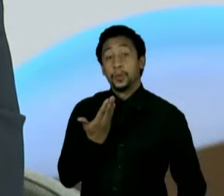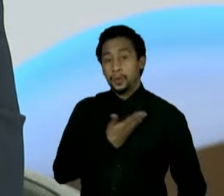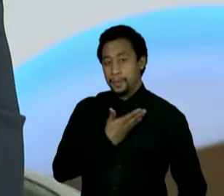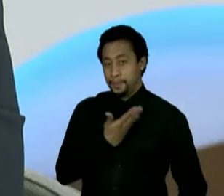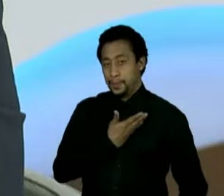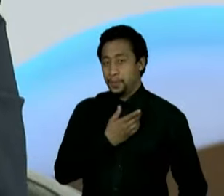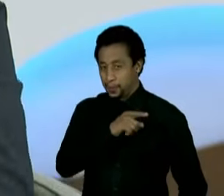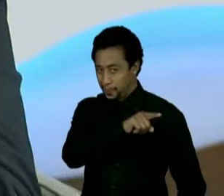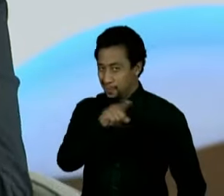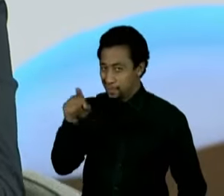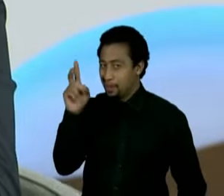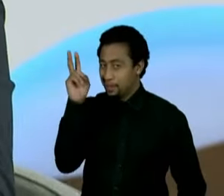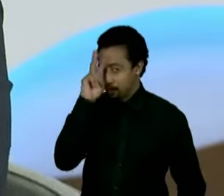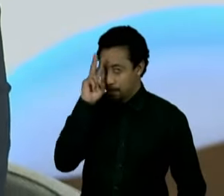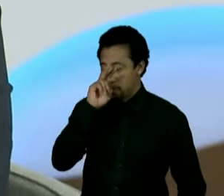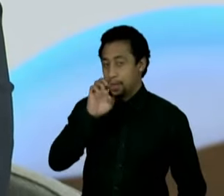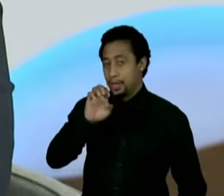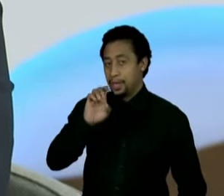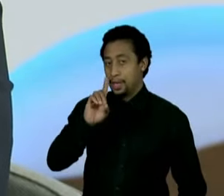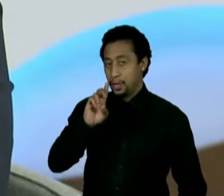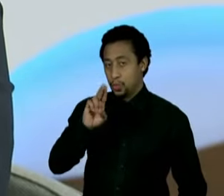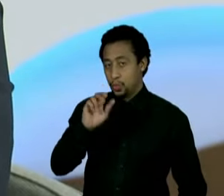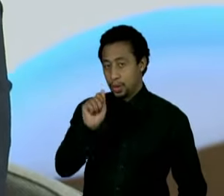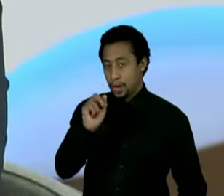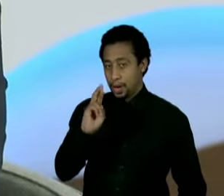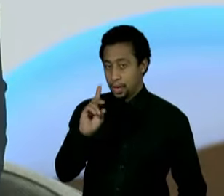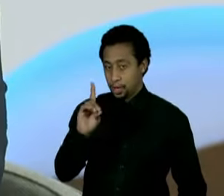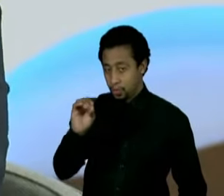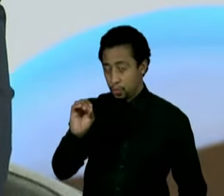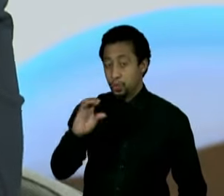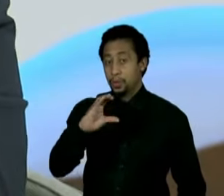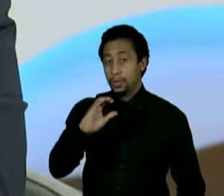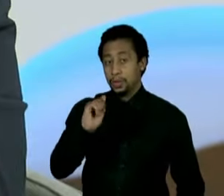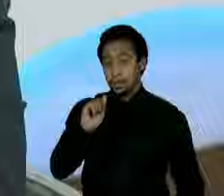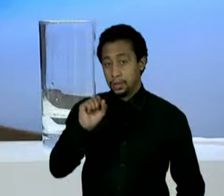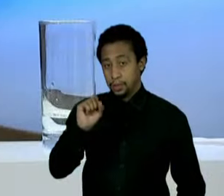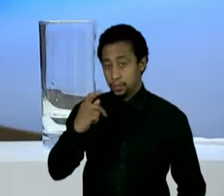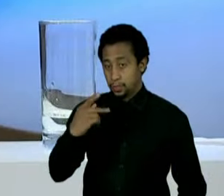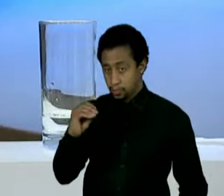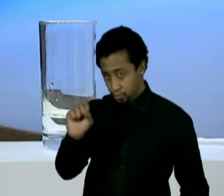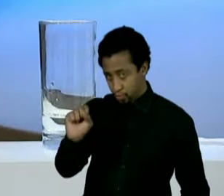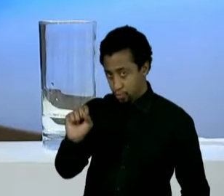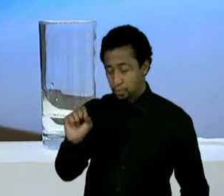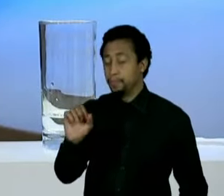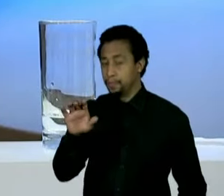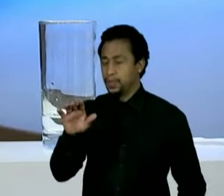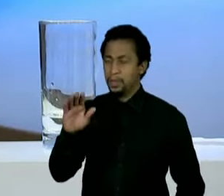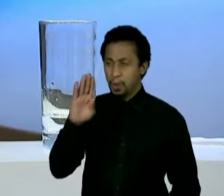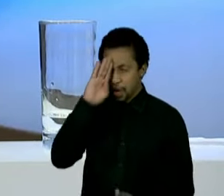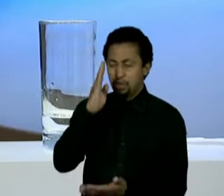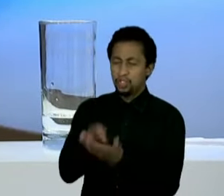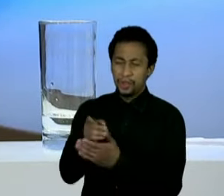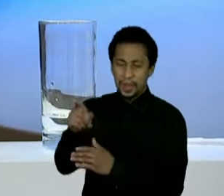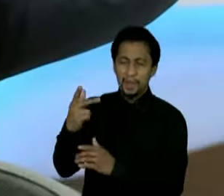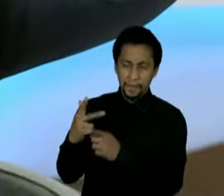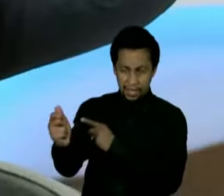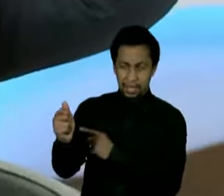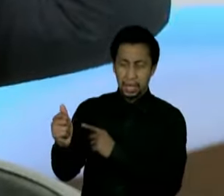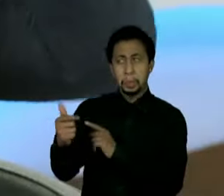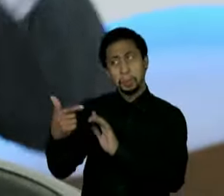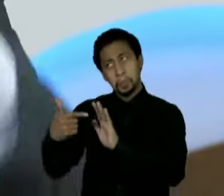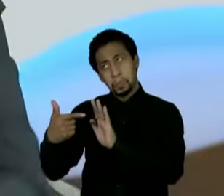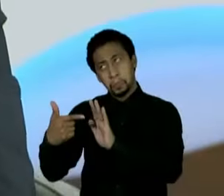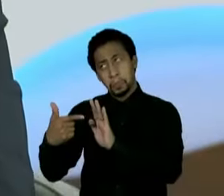o Eduardo Campos, que nós... Eu só tinha uma dúvida, se ele ia ganhar no primeiro turno ou no segundo, mas eu tinha certeza que ele ia ganhar. E o avião passou na minha